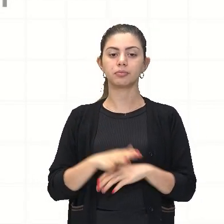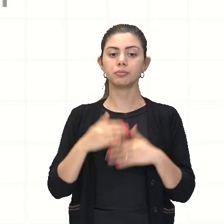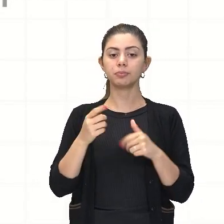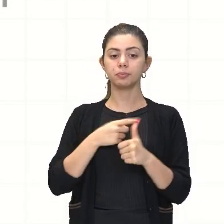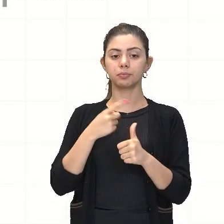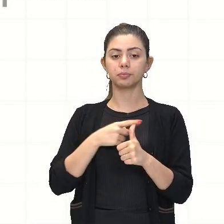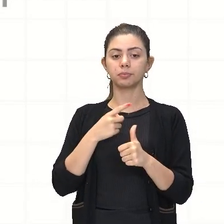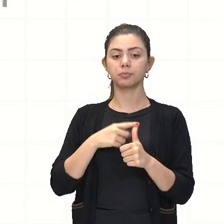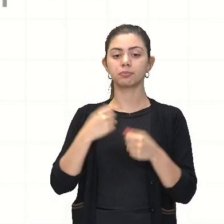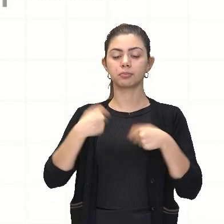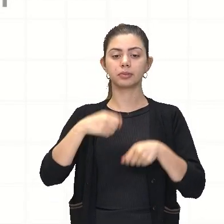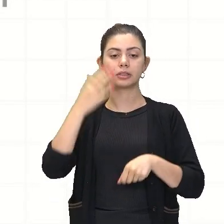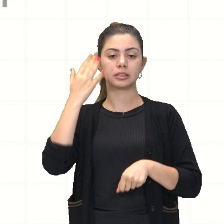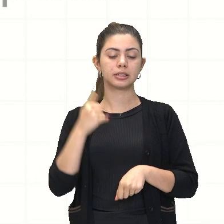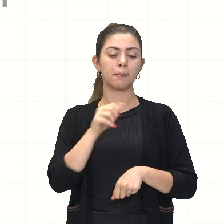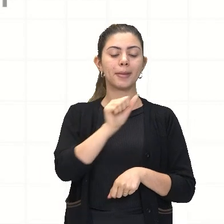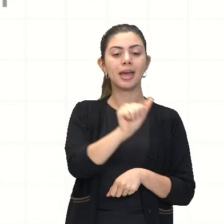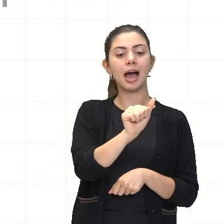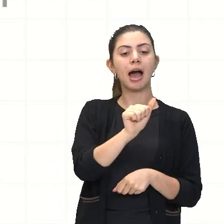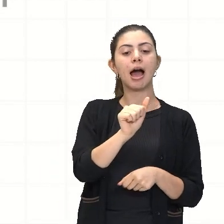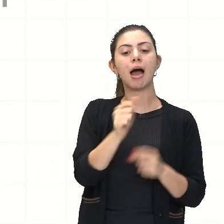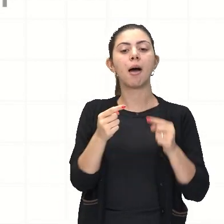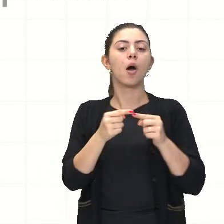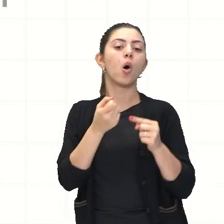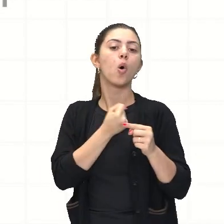valor da variável A, olha lá.